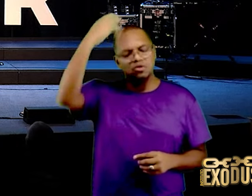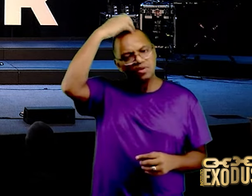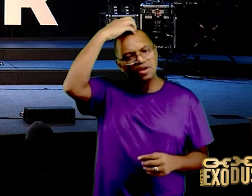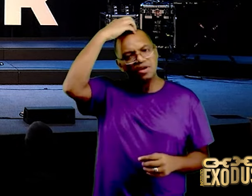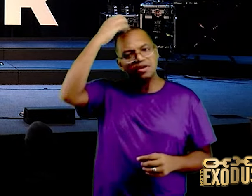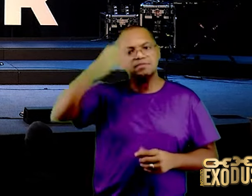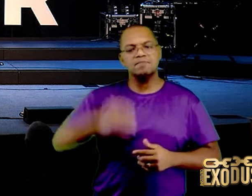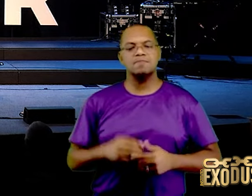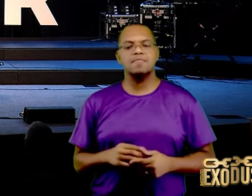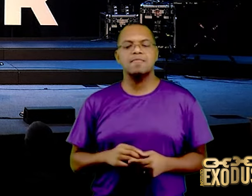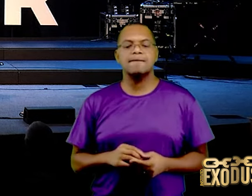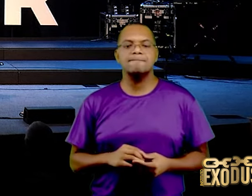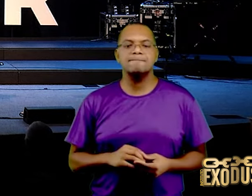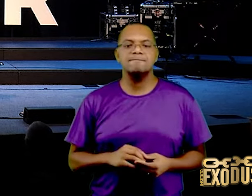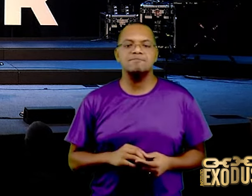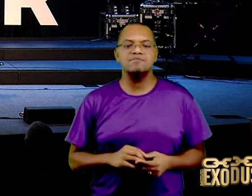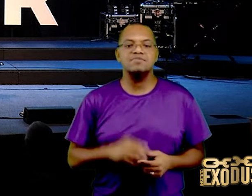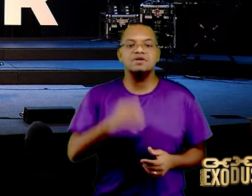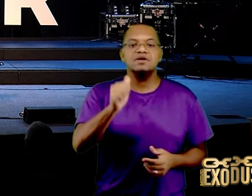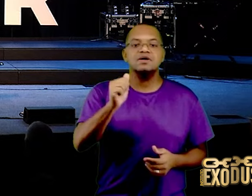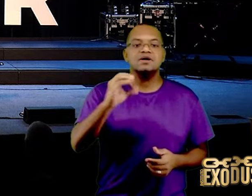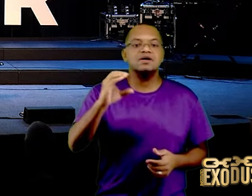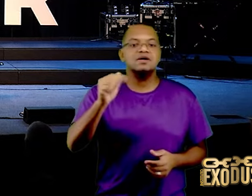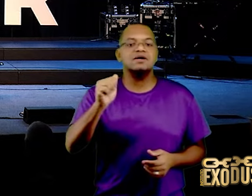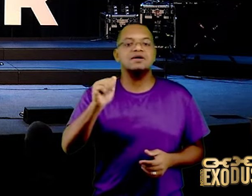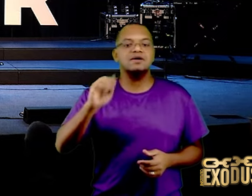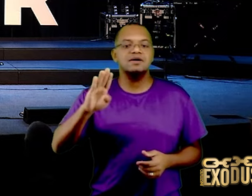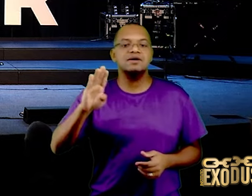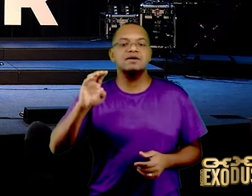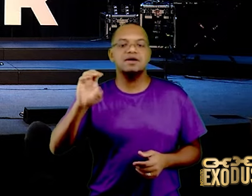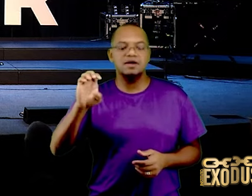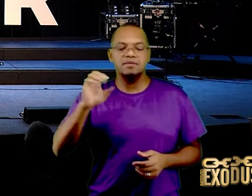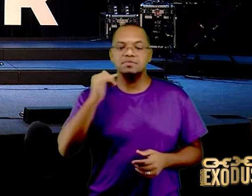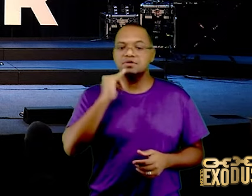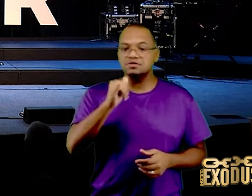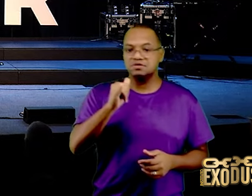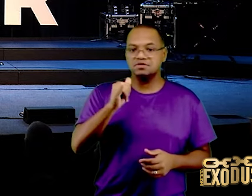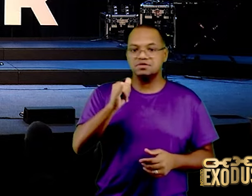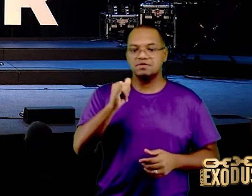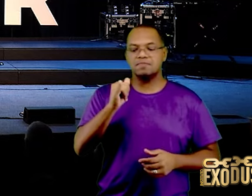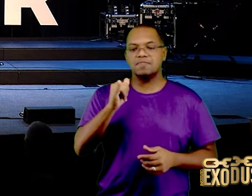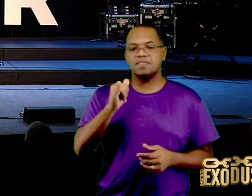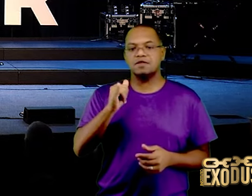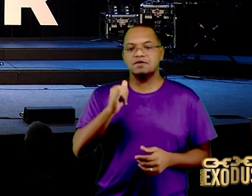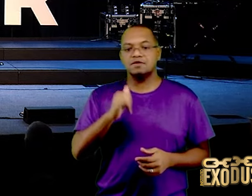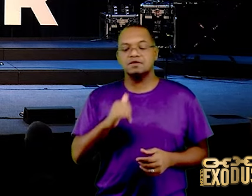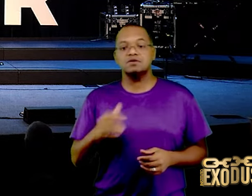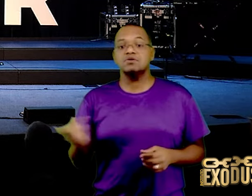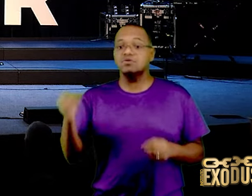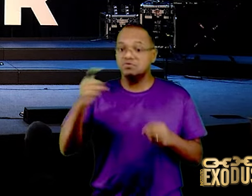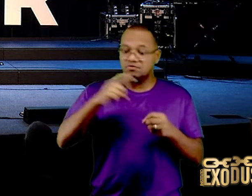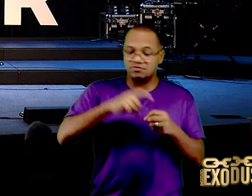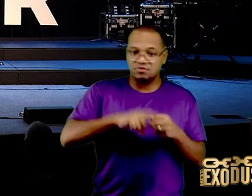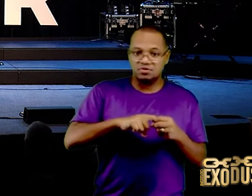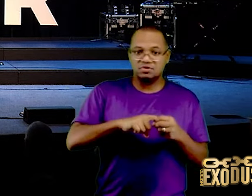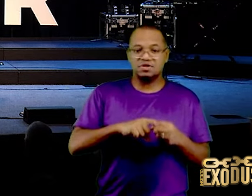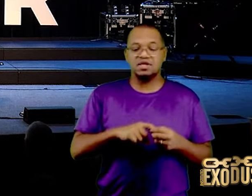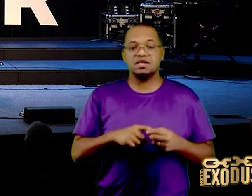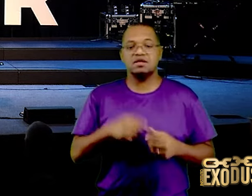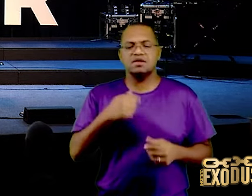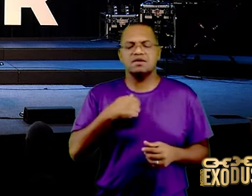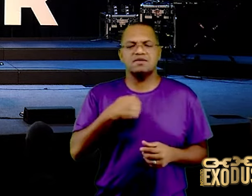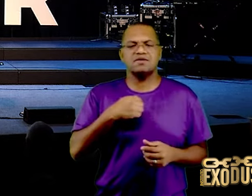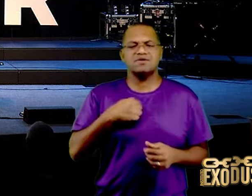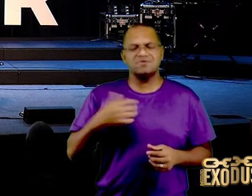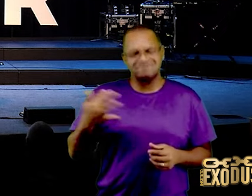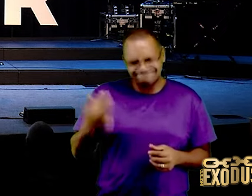Esse sujeito aqui, Acabe diz, então ele disse ao seu carreteiro, dá a volta, tira-me do exército, porque estou gravemente ferido, isso aqui